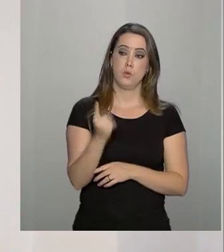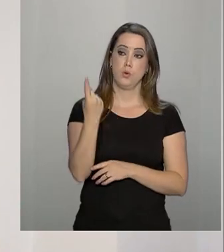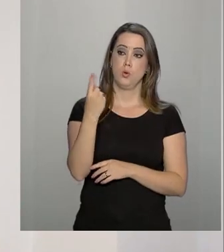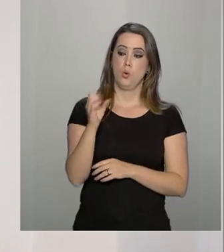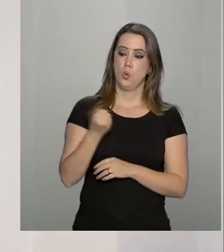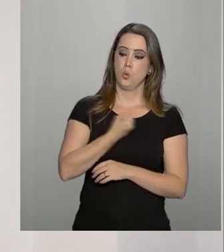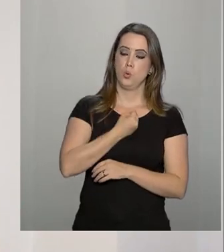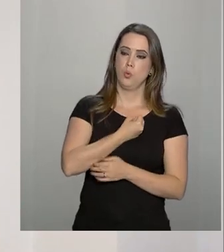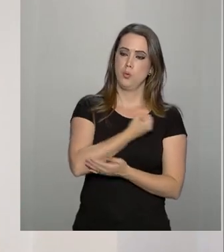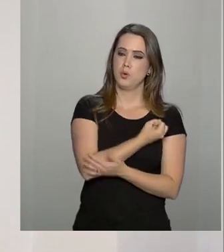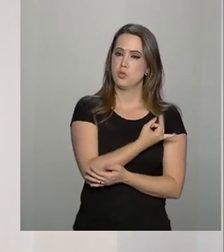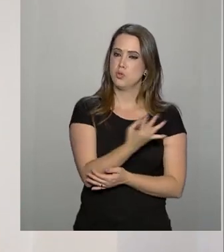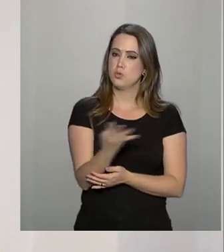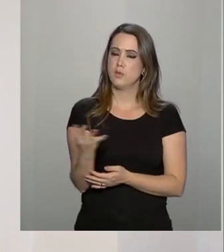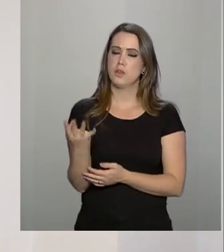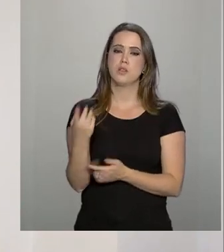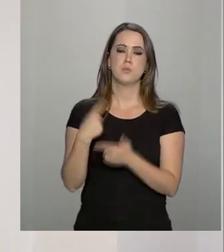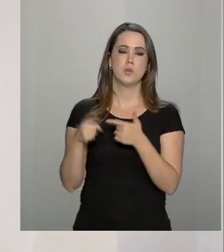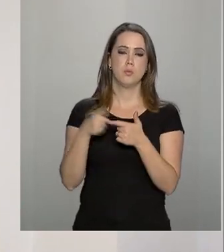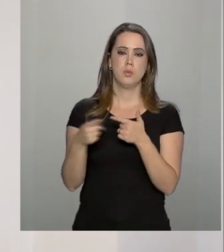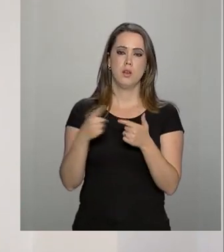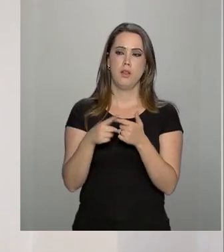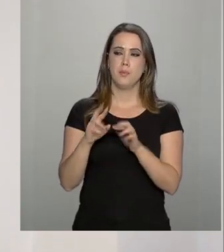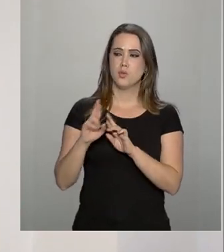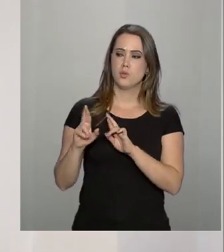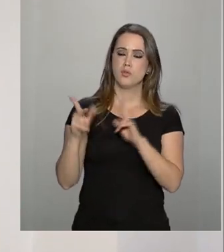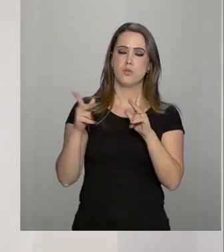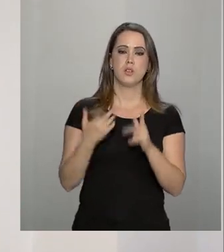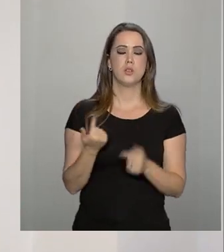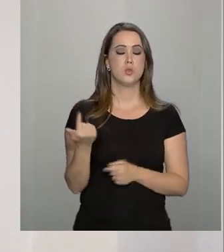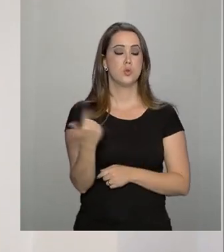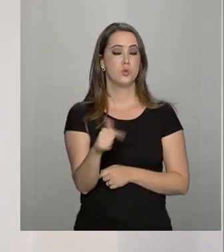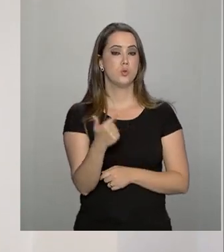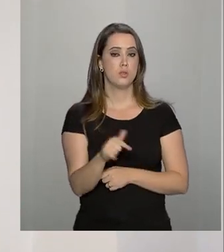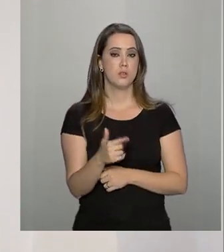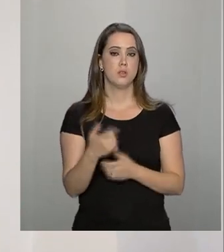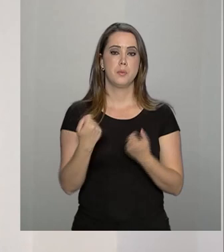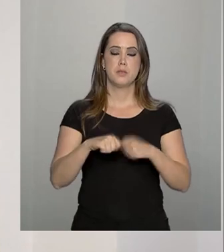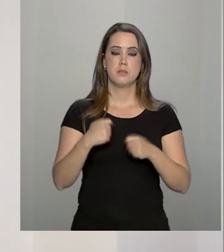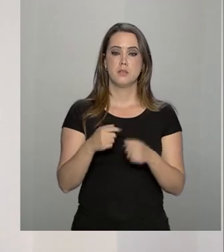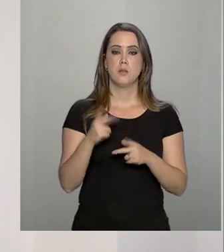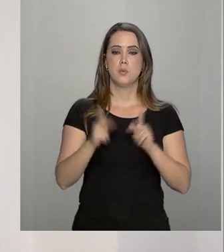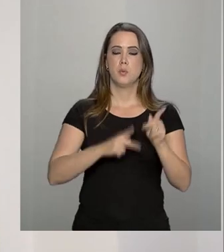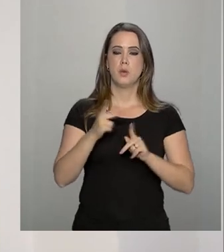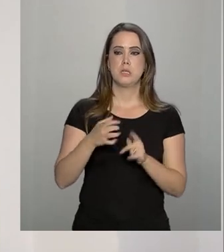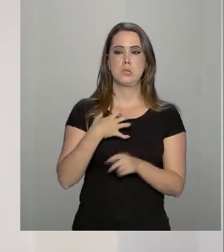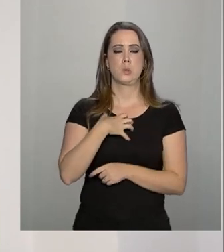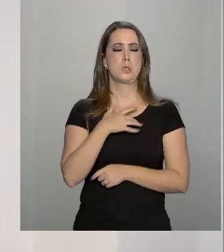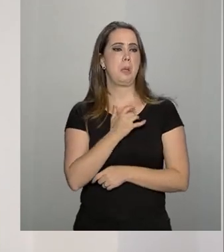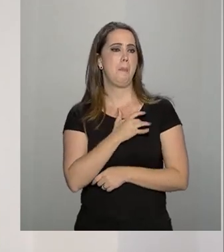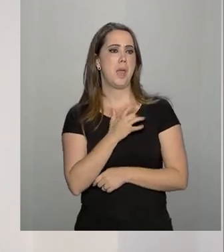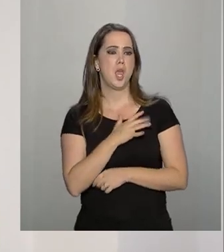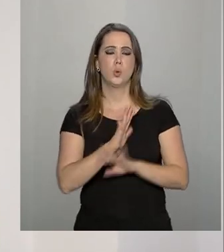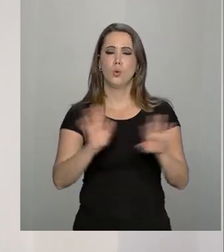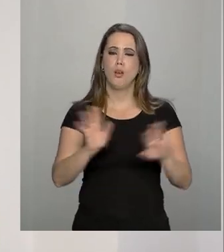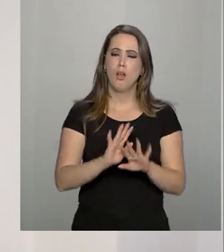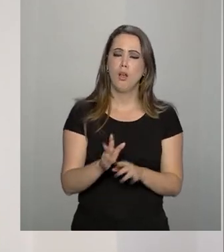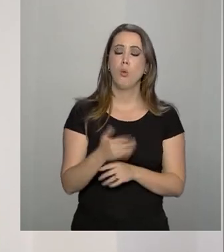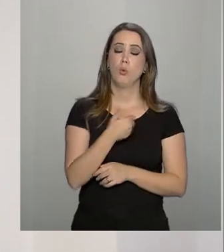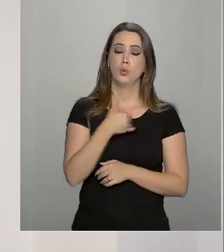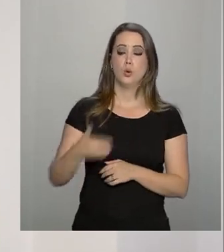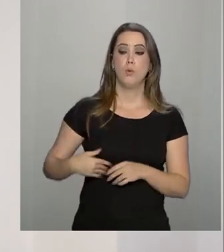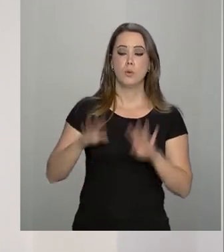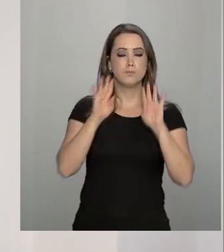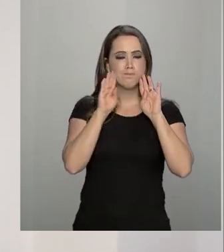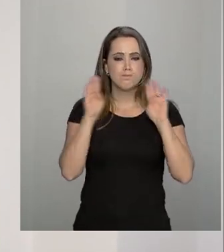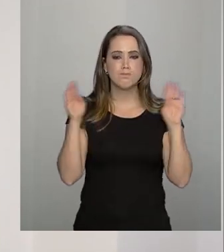número maior de variáveis, a situação é outra. Então, sem sombra de dúvida, não é uma necessidade que a população fique alarmada. O governo está dando atenção, mas